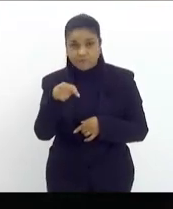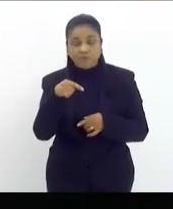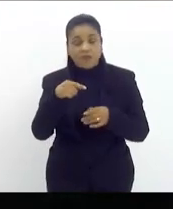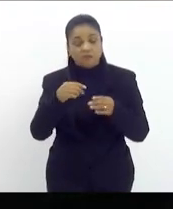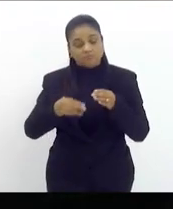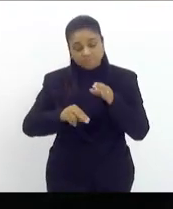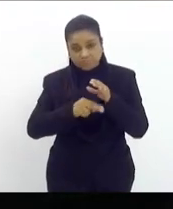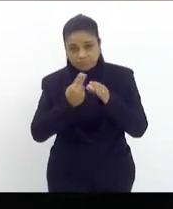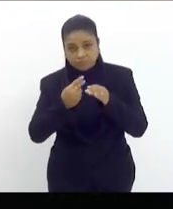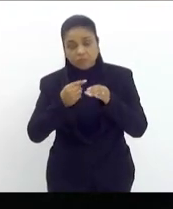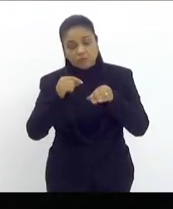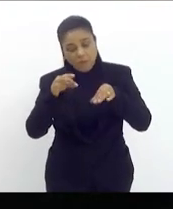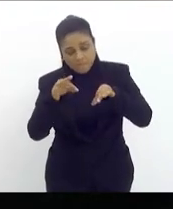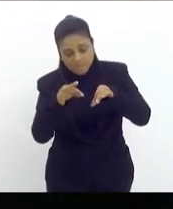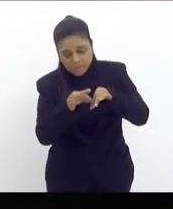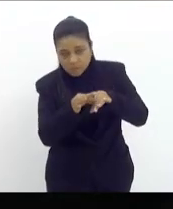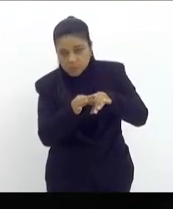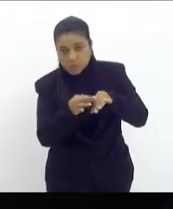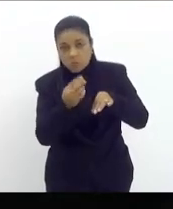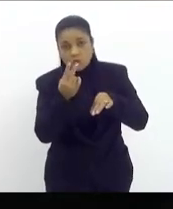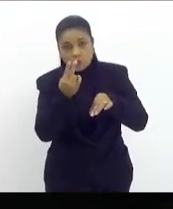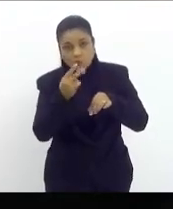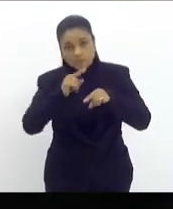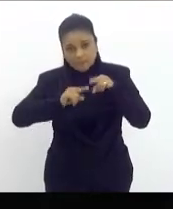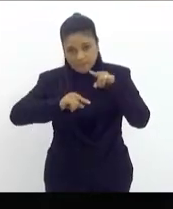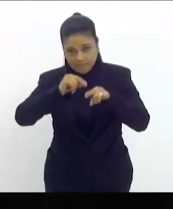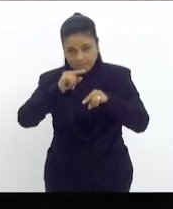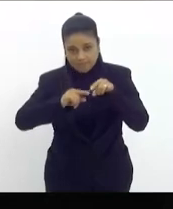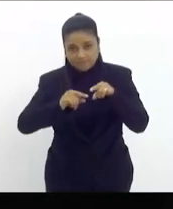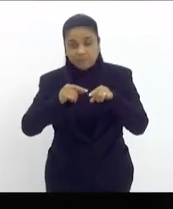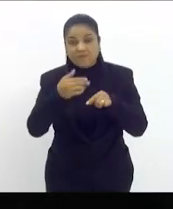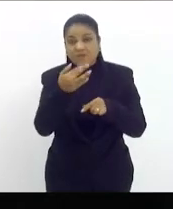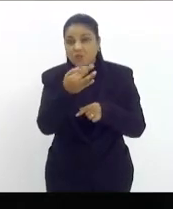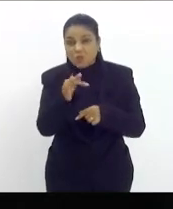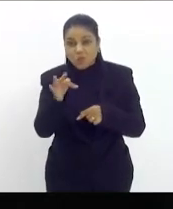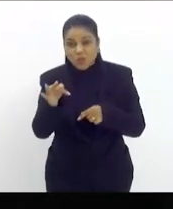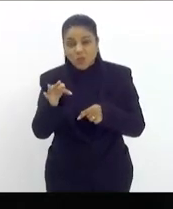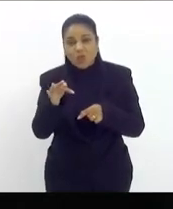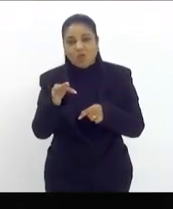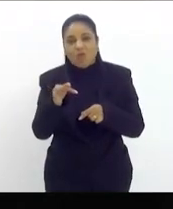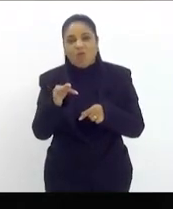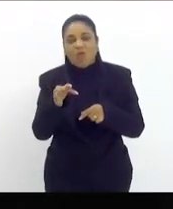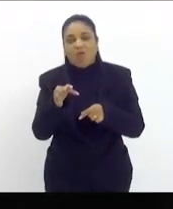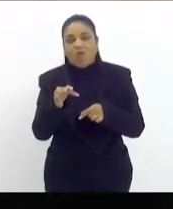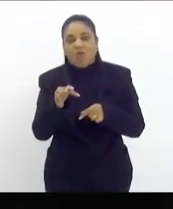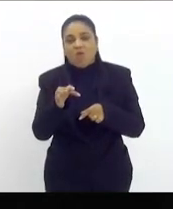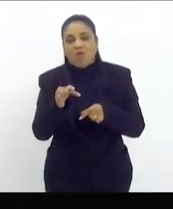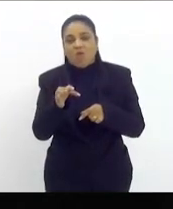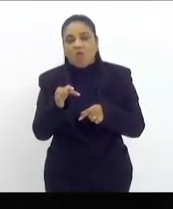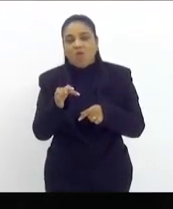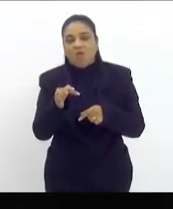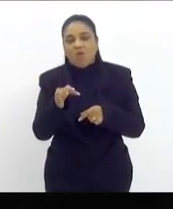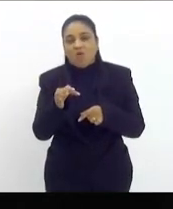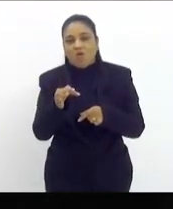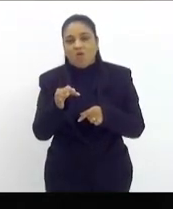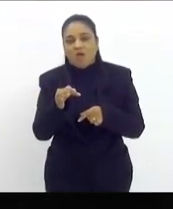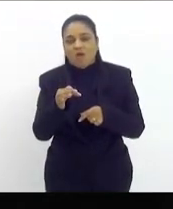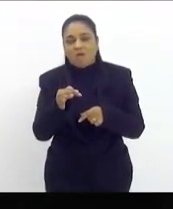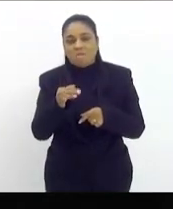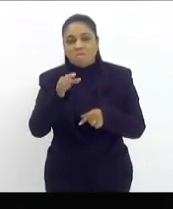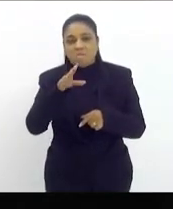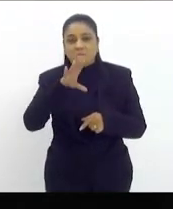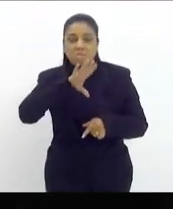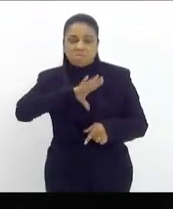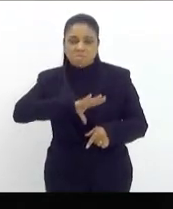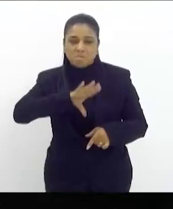depois queriam retirar isso, porque causava dor, aumentava o volume da sua menstruação,